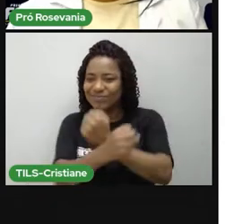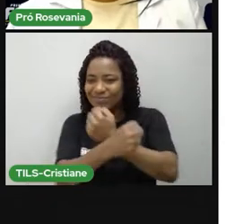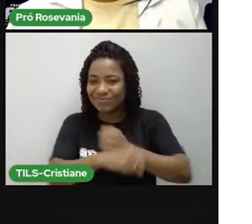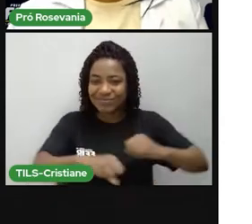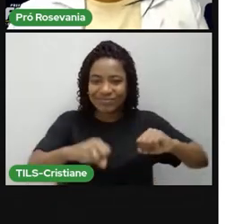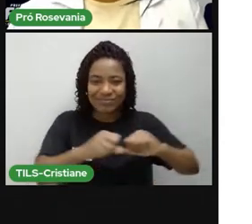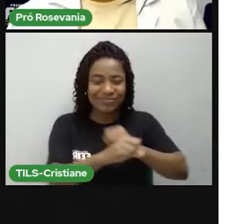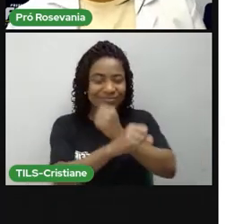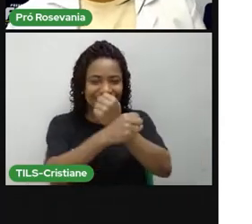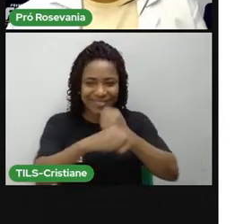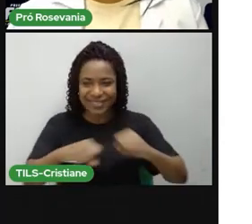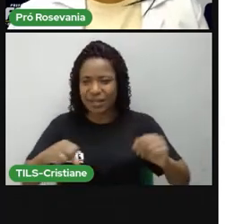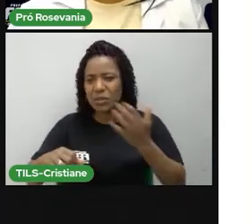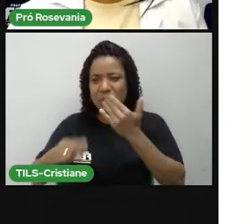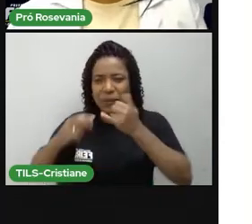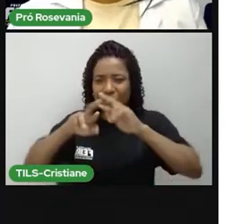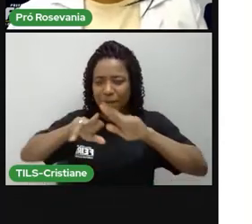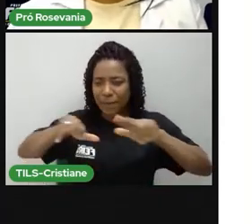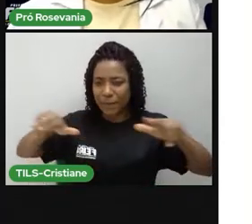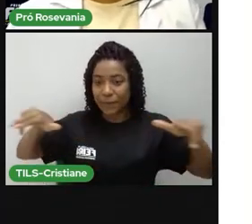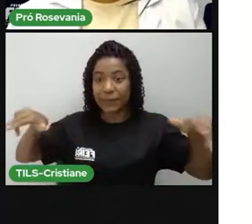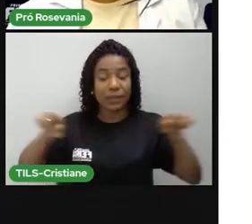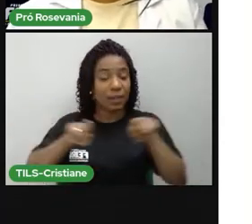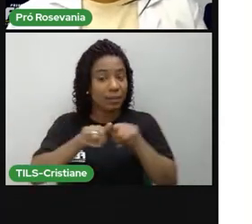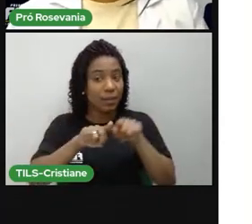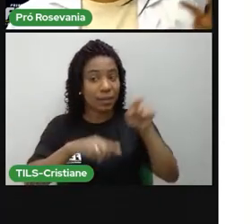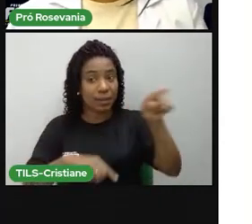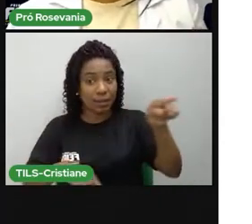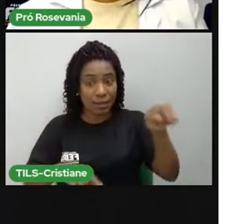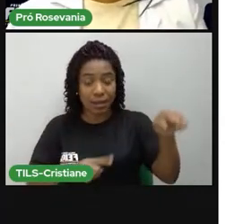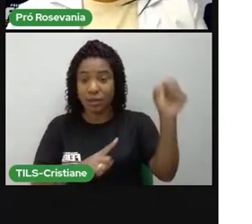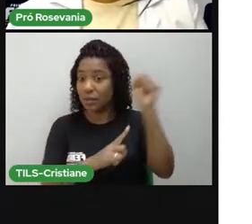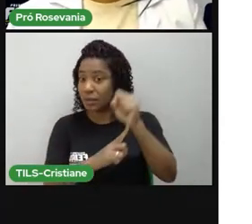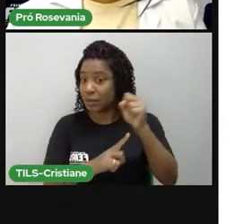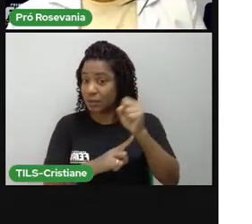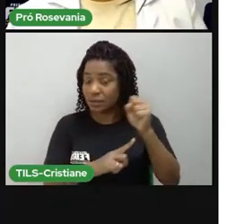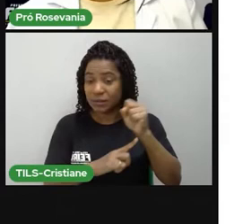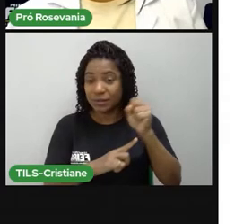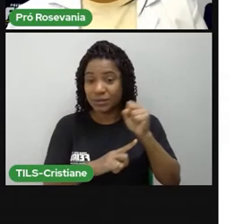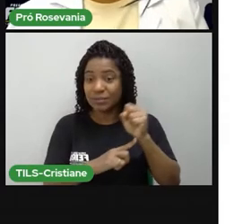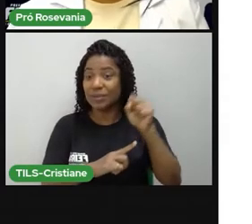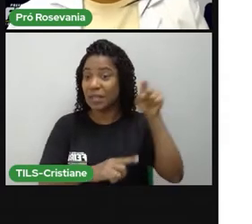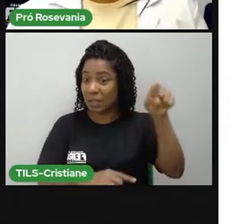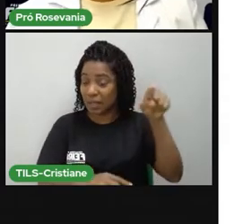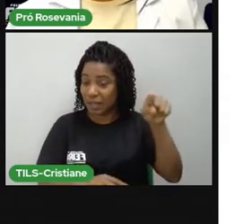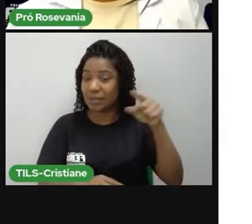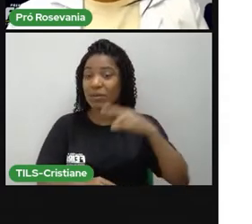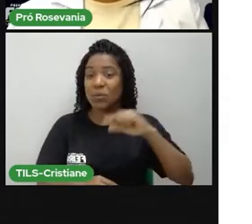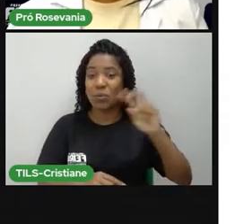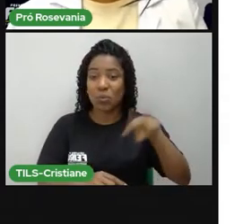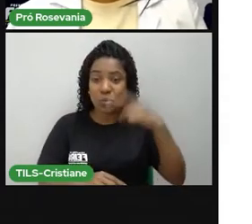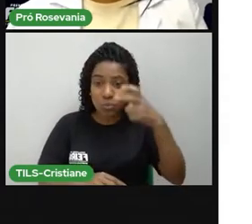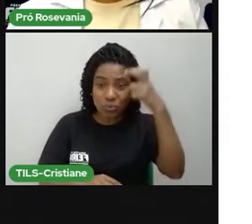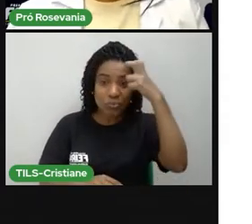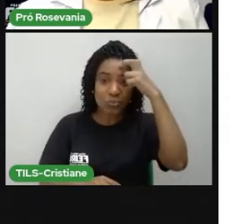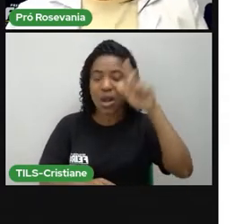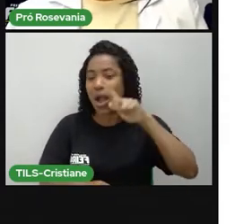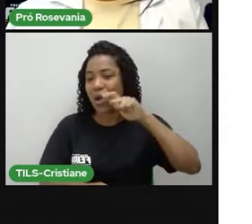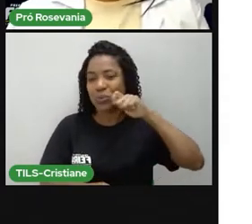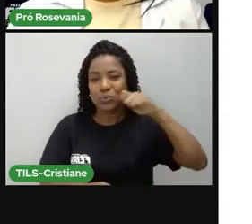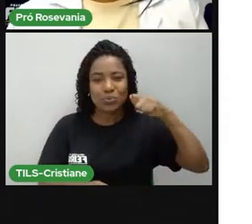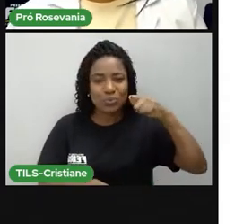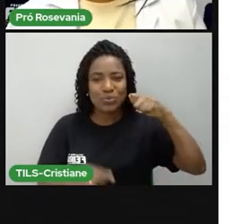cultura do caju, né, lá em Sergipe, que praticamente a cidade é quase toda estilizada, né, com coisas referentes ao caju,